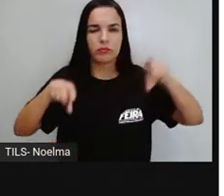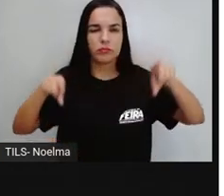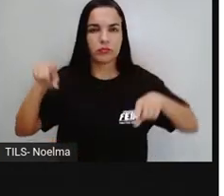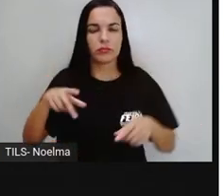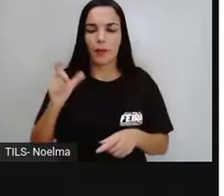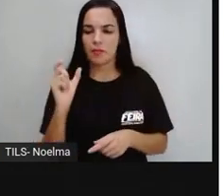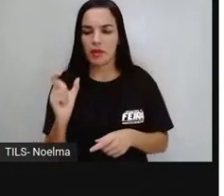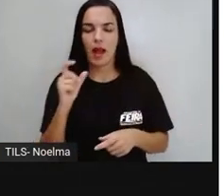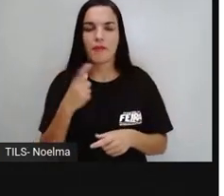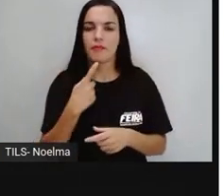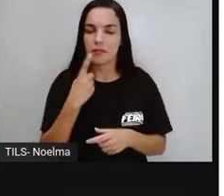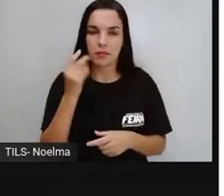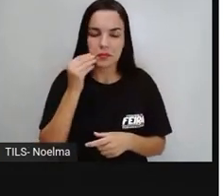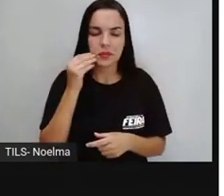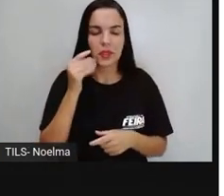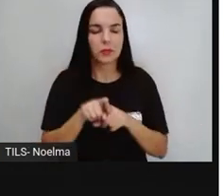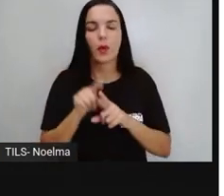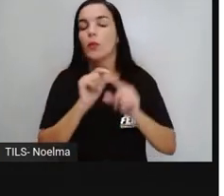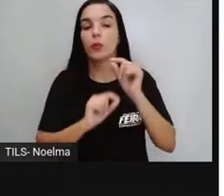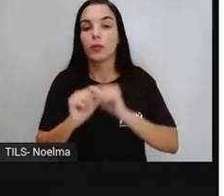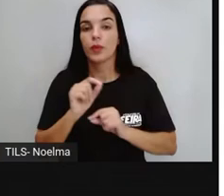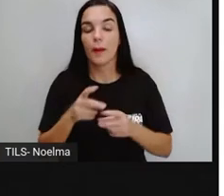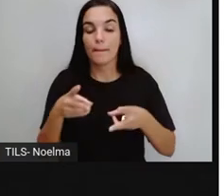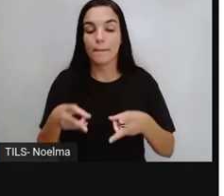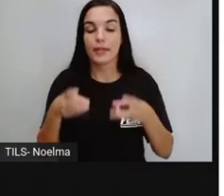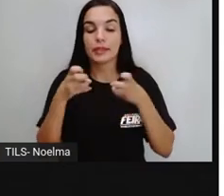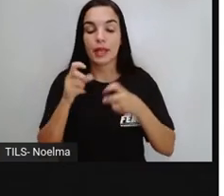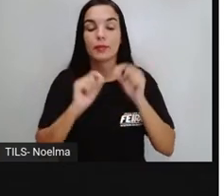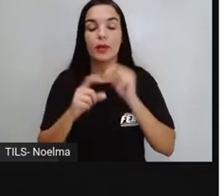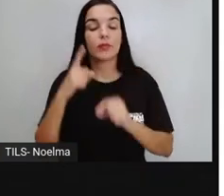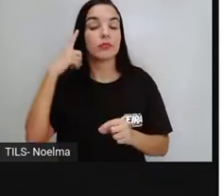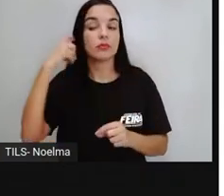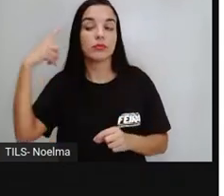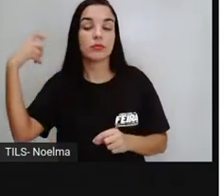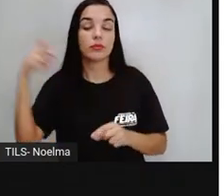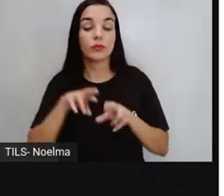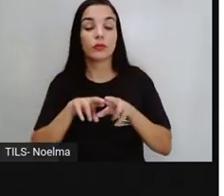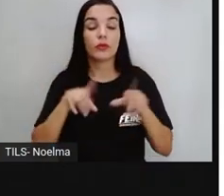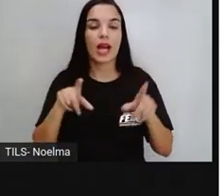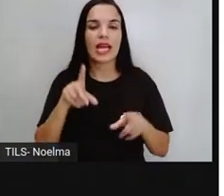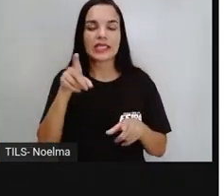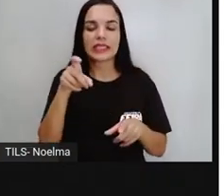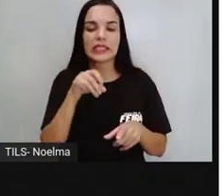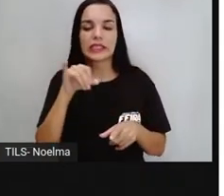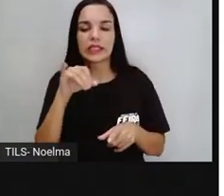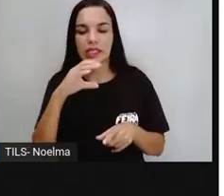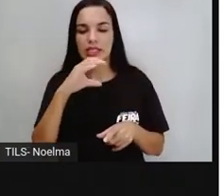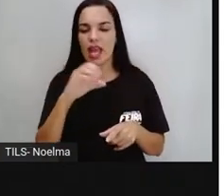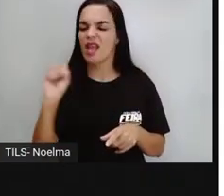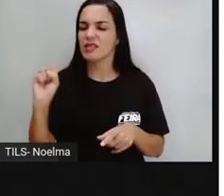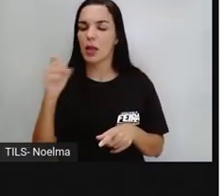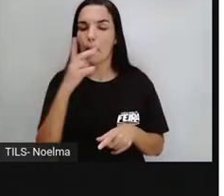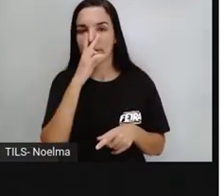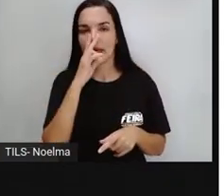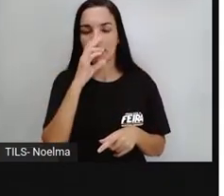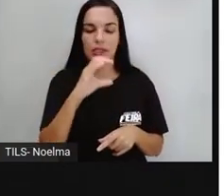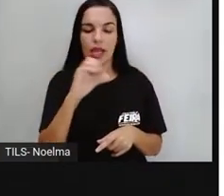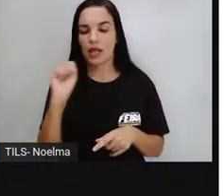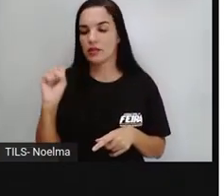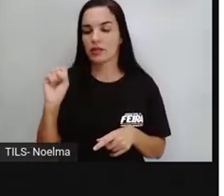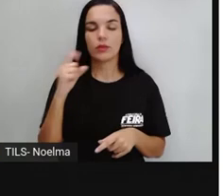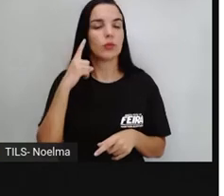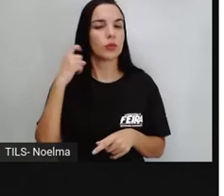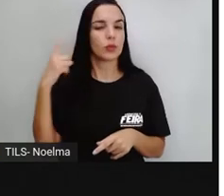aparecem. Nesse caso aí a gente percebe um som diferente aí, né?-ox junto com o i.